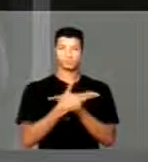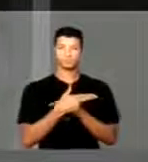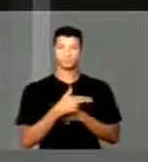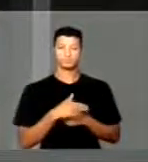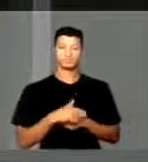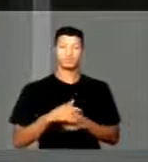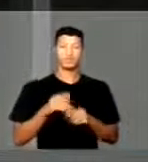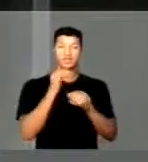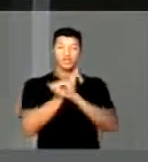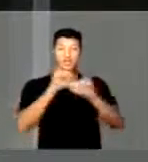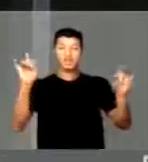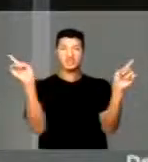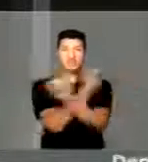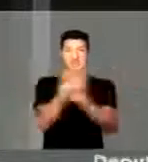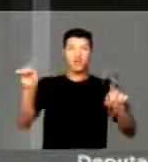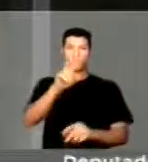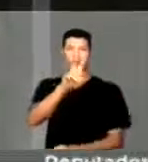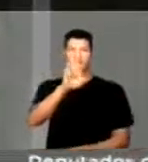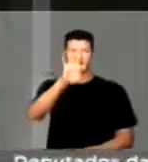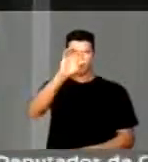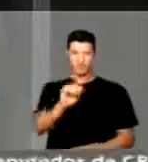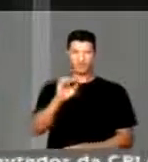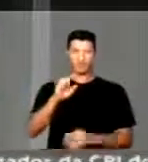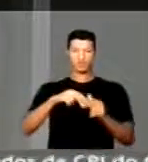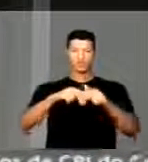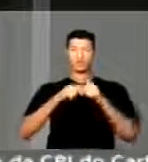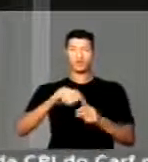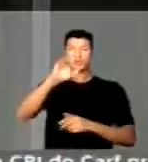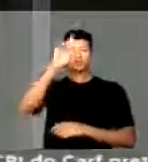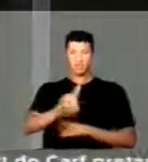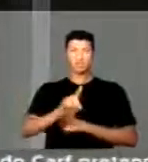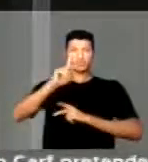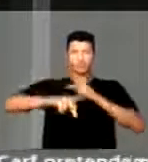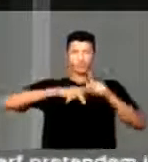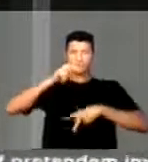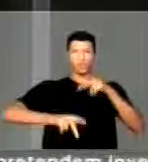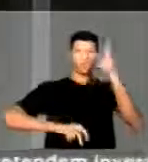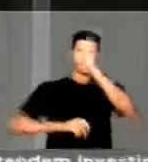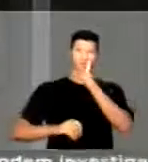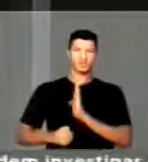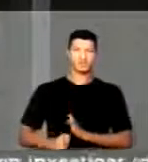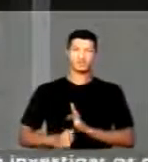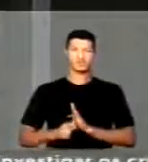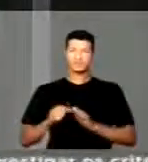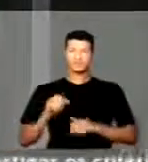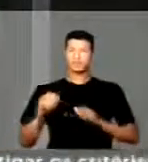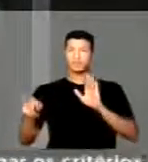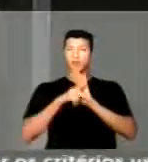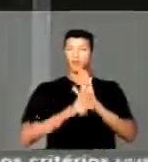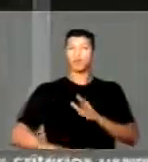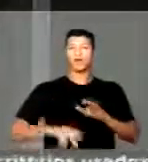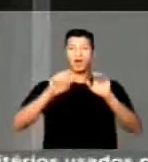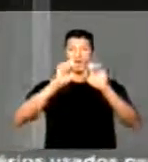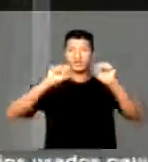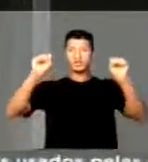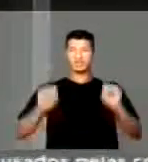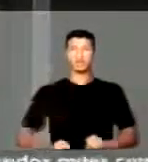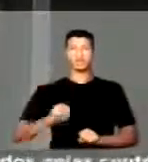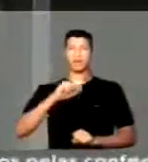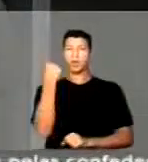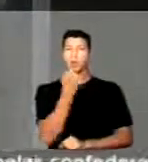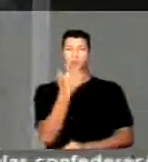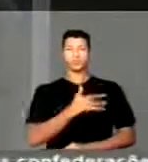não ao veto pelo direito do povo brasileiro a um sistema único de saúde